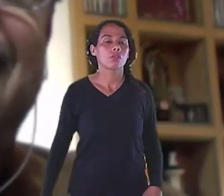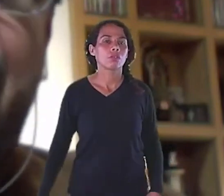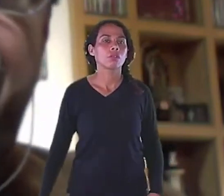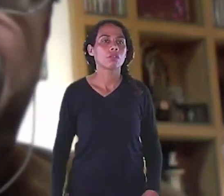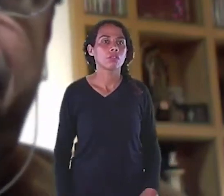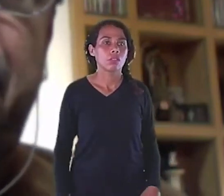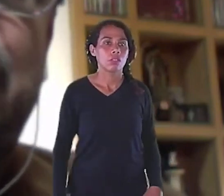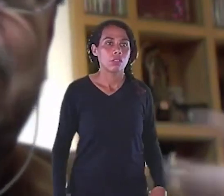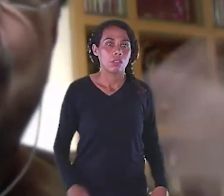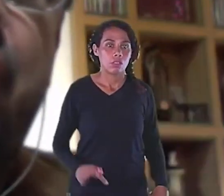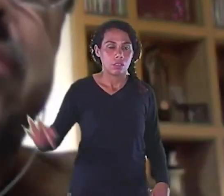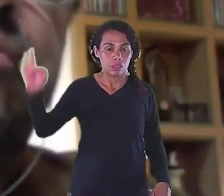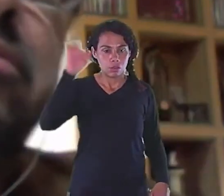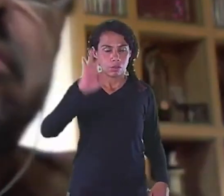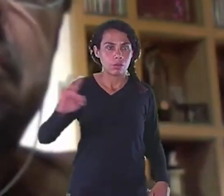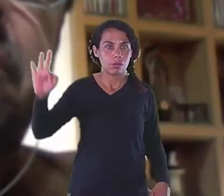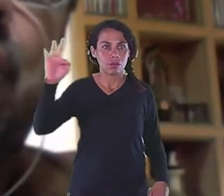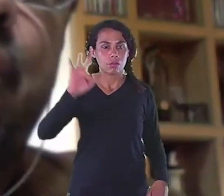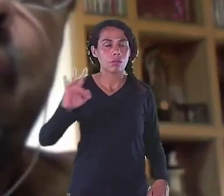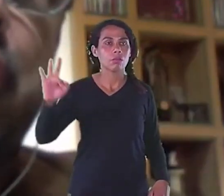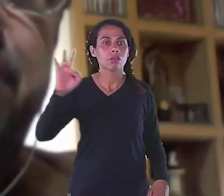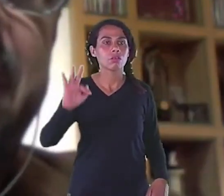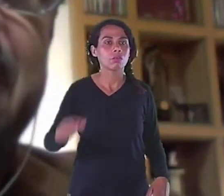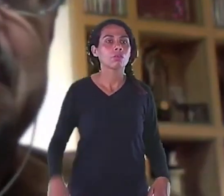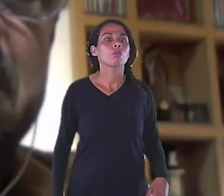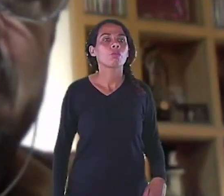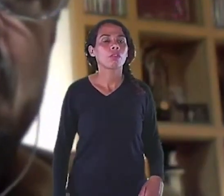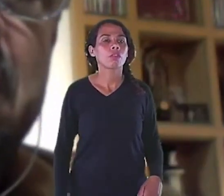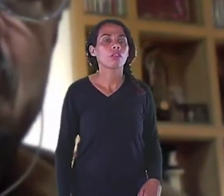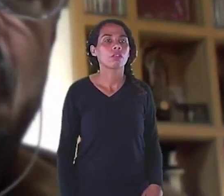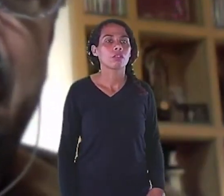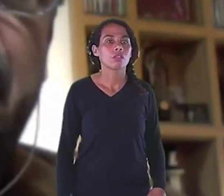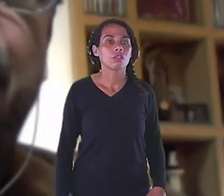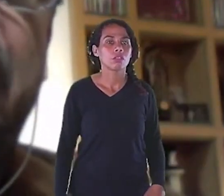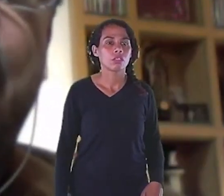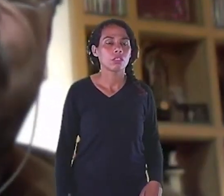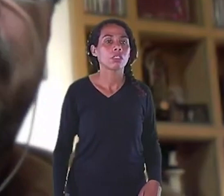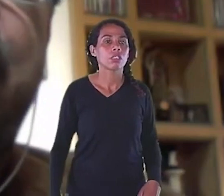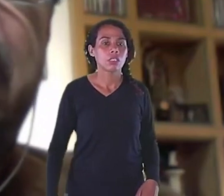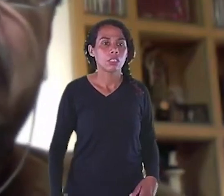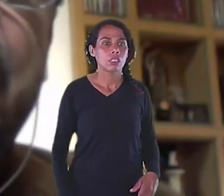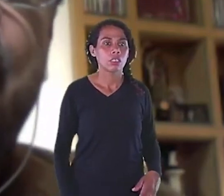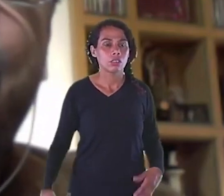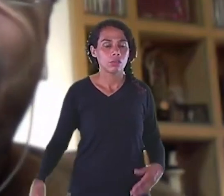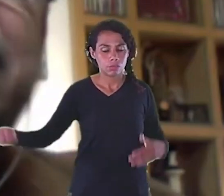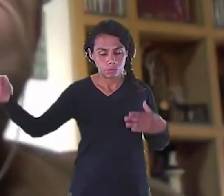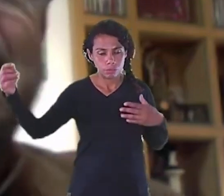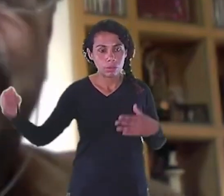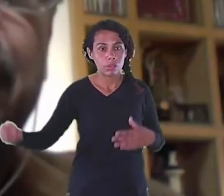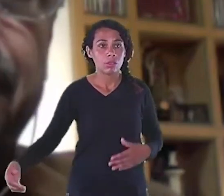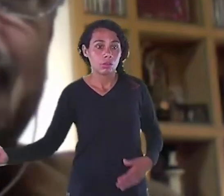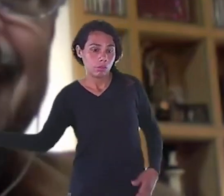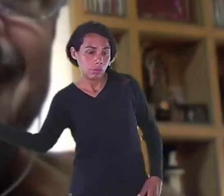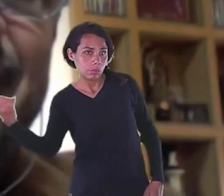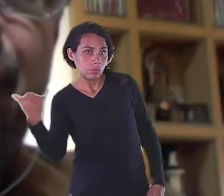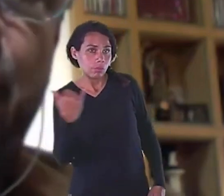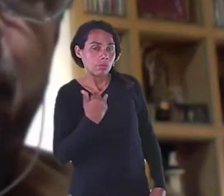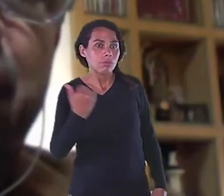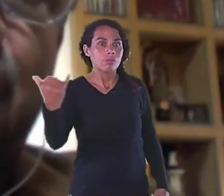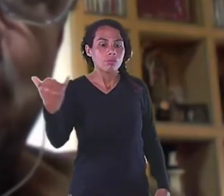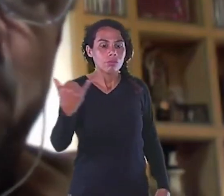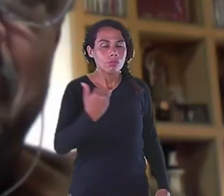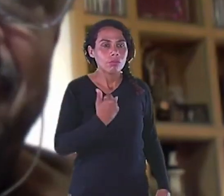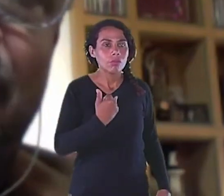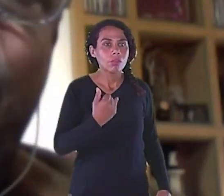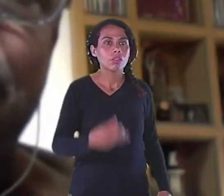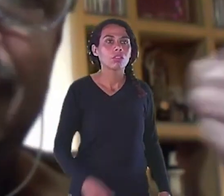pessoal Queria Pessoas novas Com experiências Que poderiam Contribuir Com mais inovação E